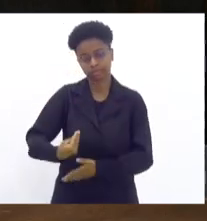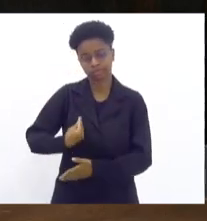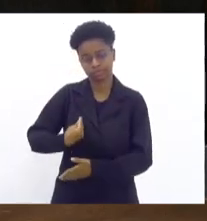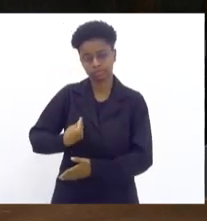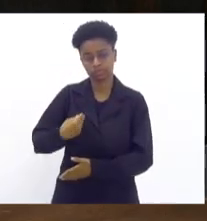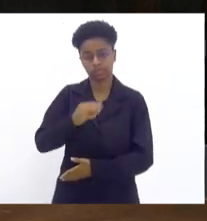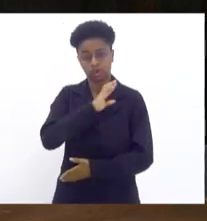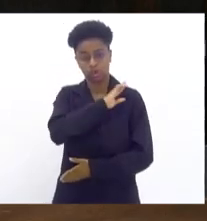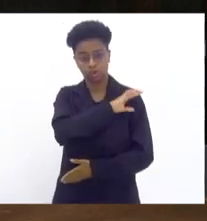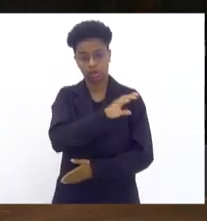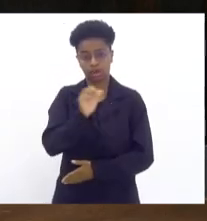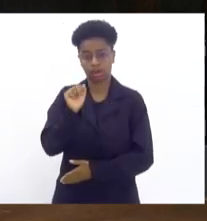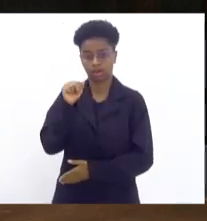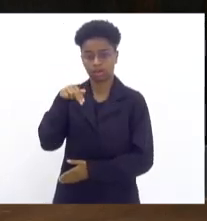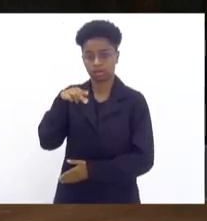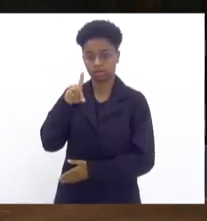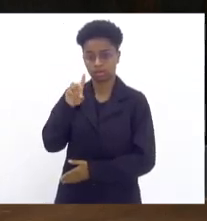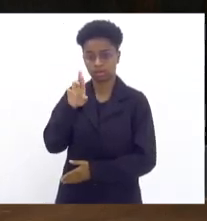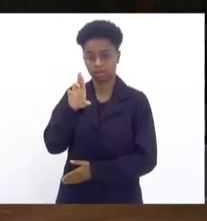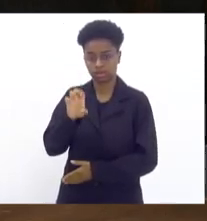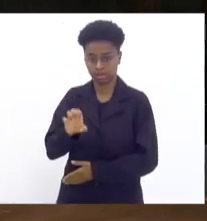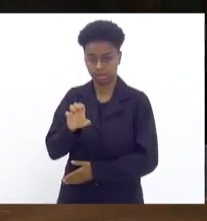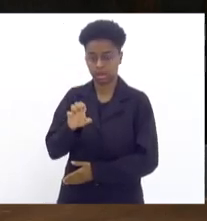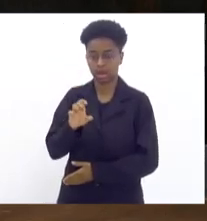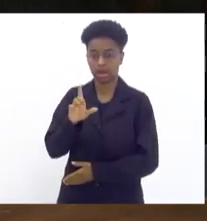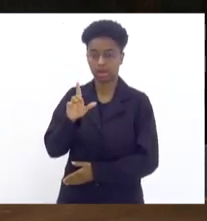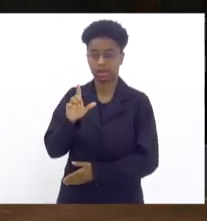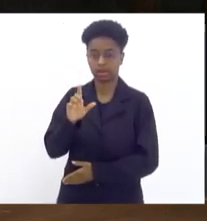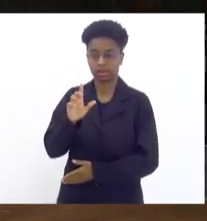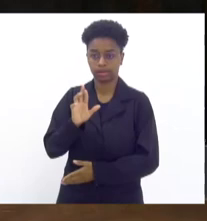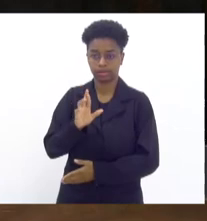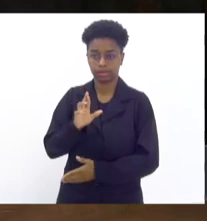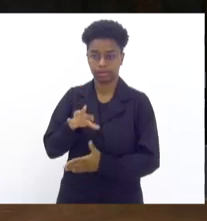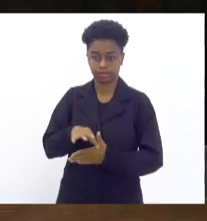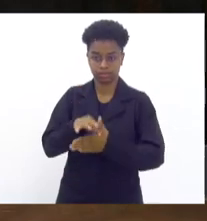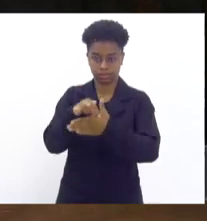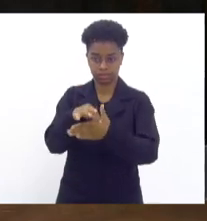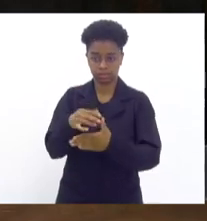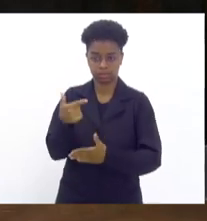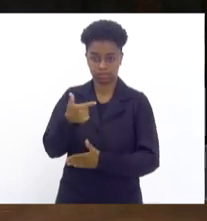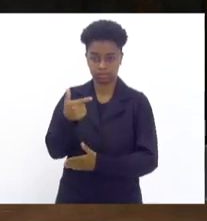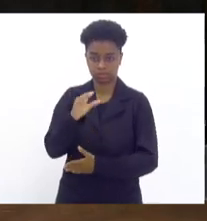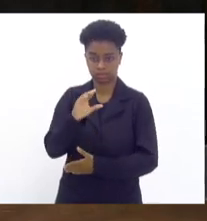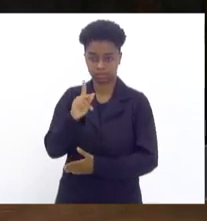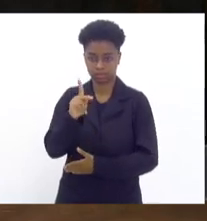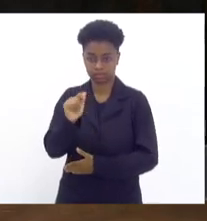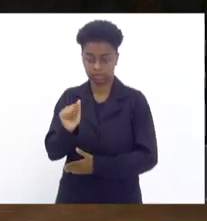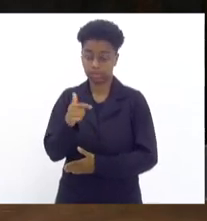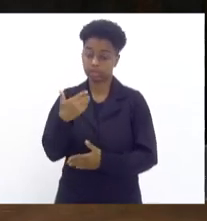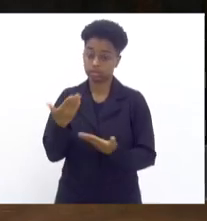coronel André Henrique, comandante do segundo CPA, então, convido para fazer